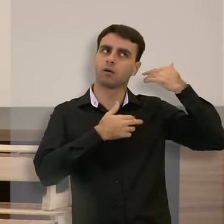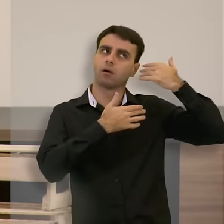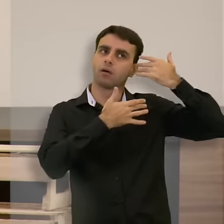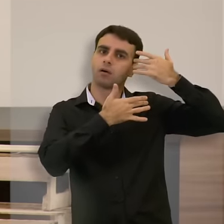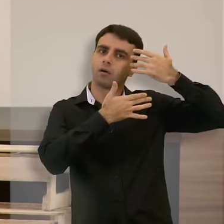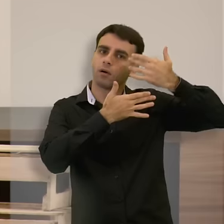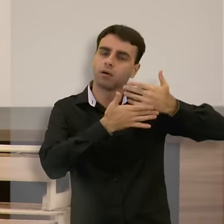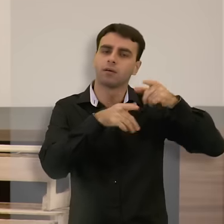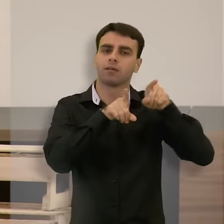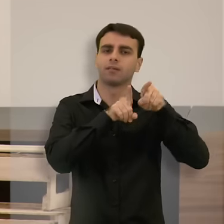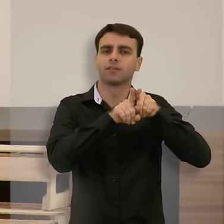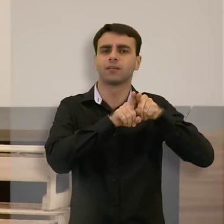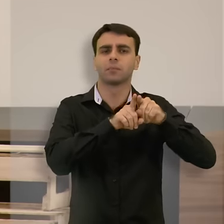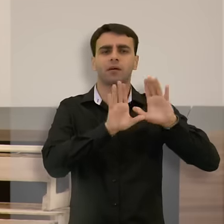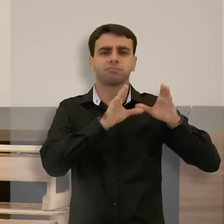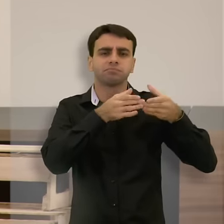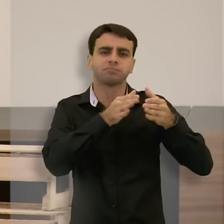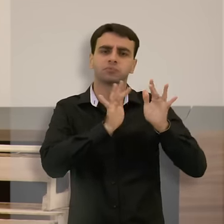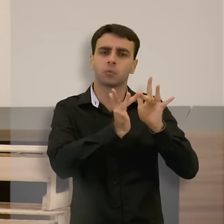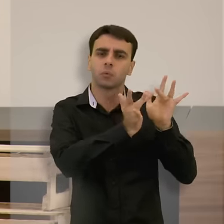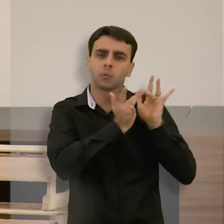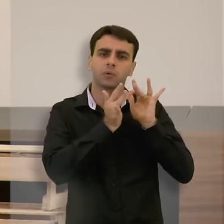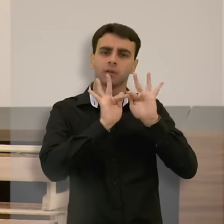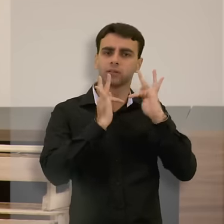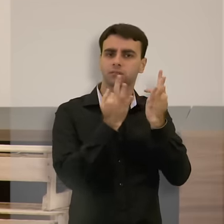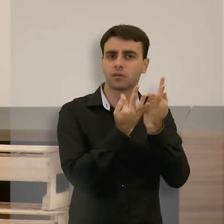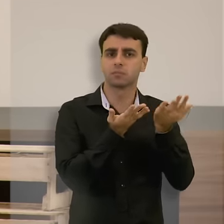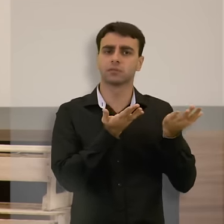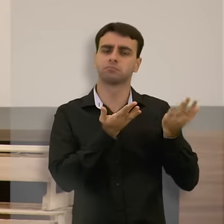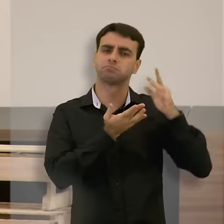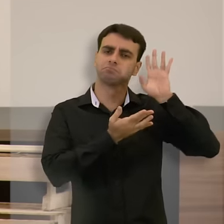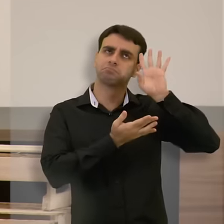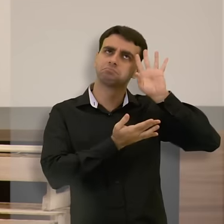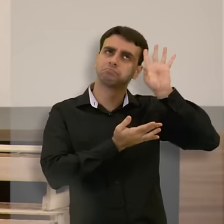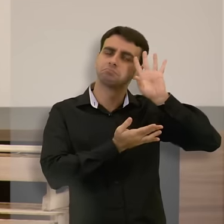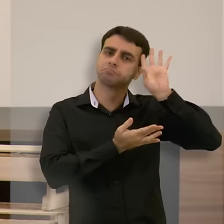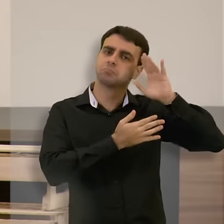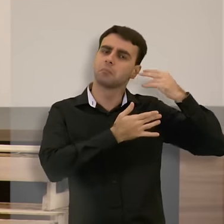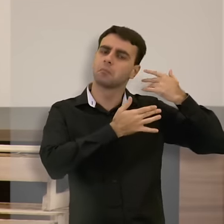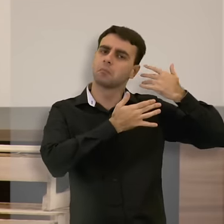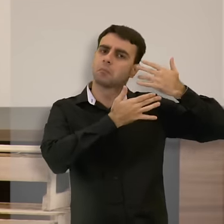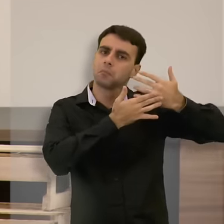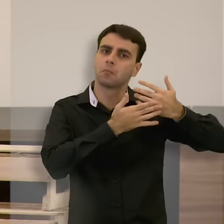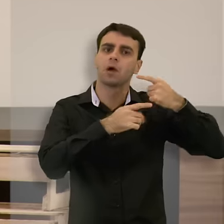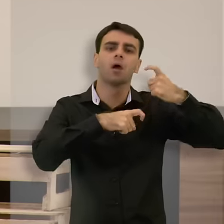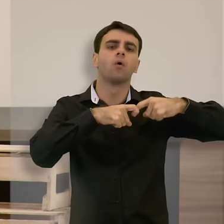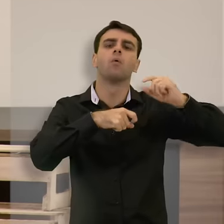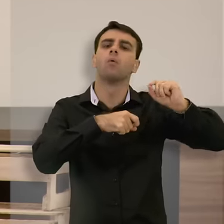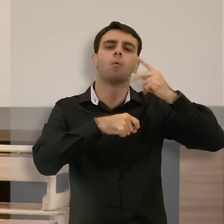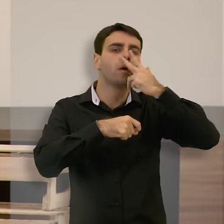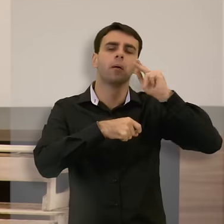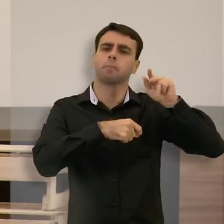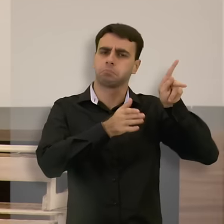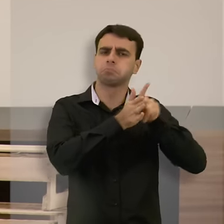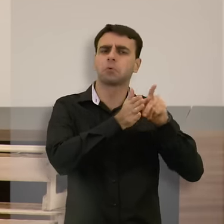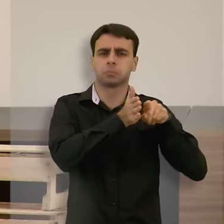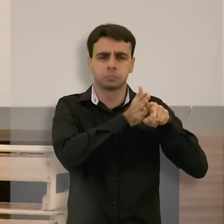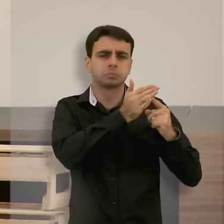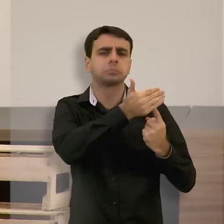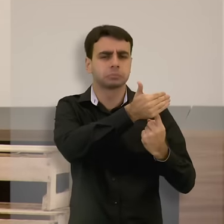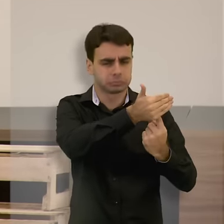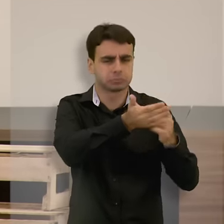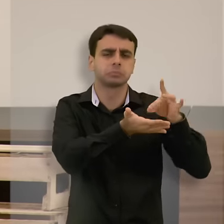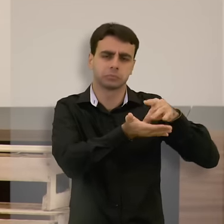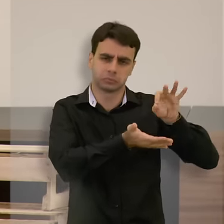dos nossos grupos sociais e familiares de origem e, com certeza, essas imagens de uma medicina altamente tecnológica e